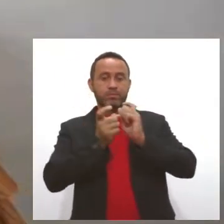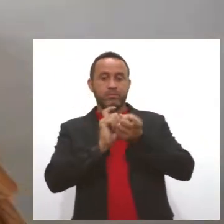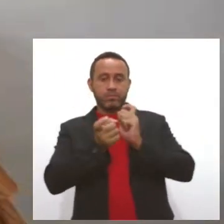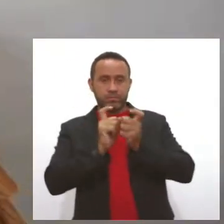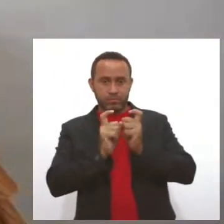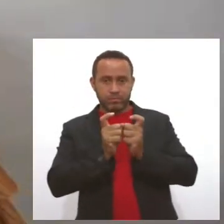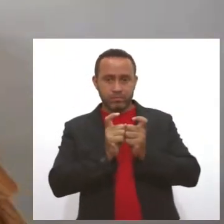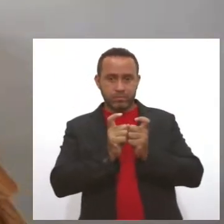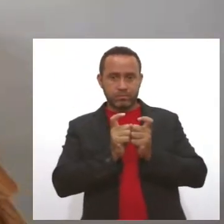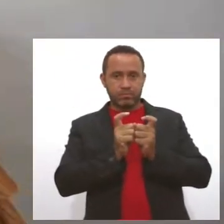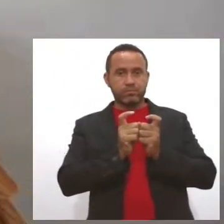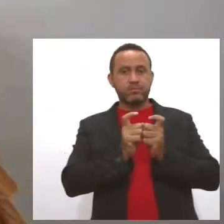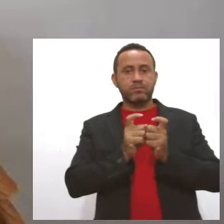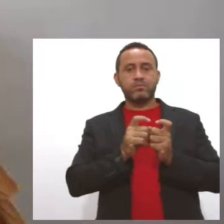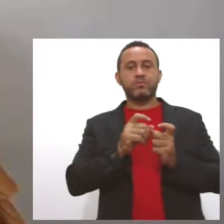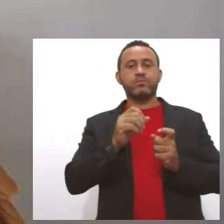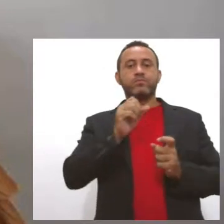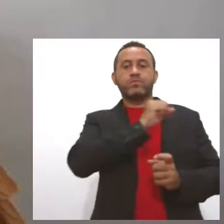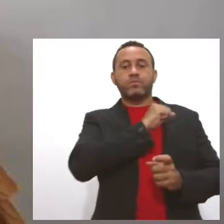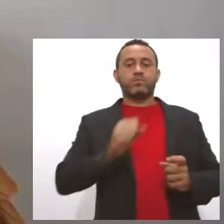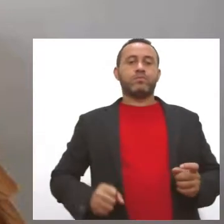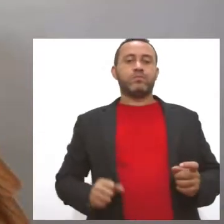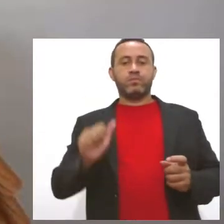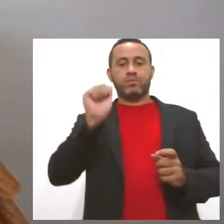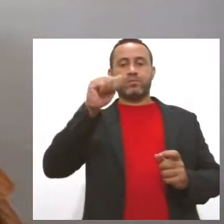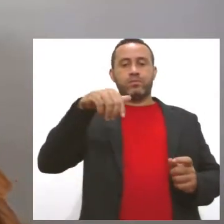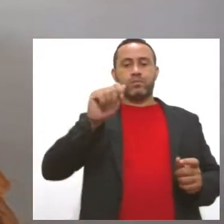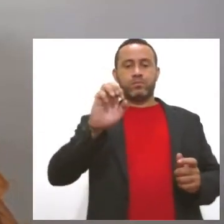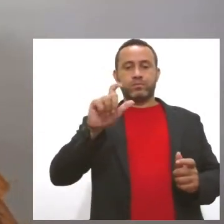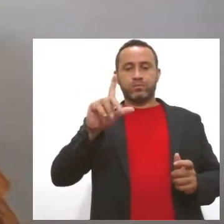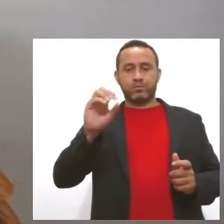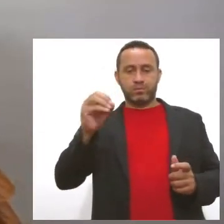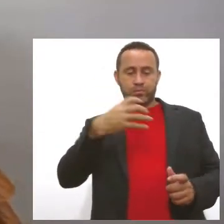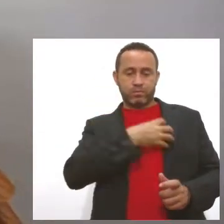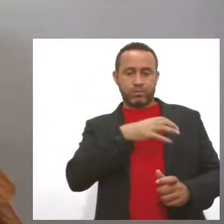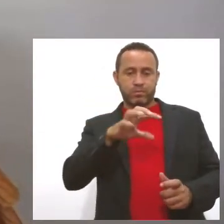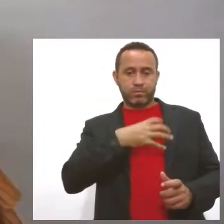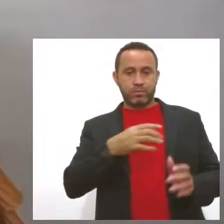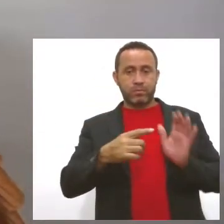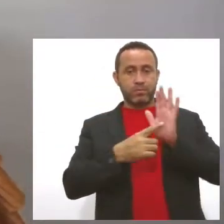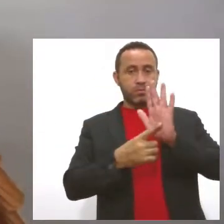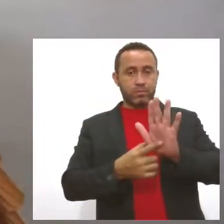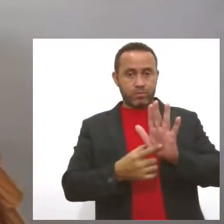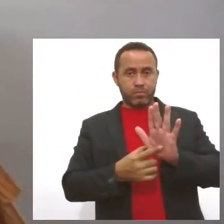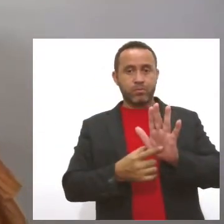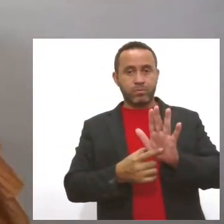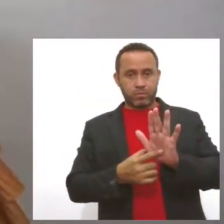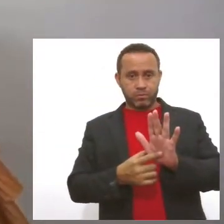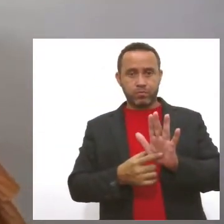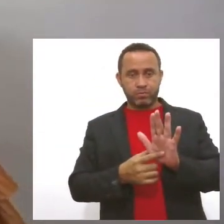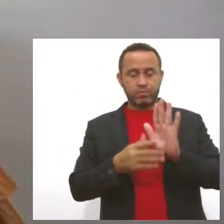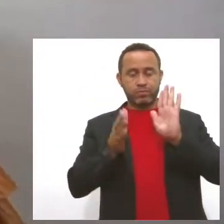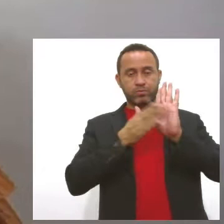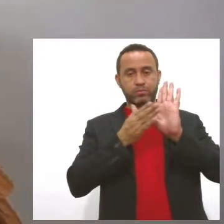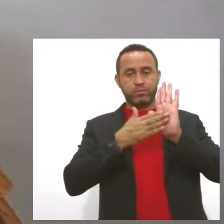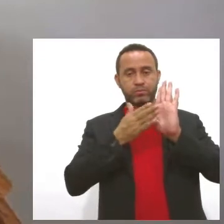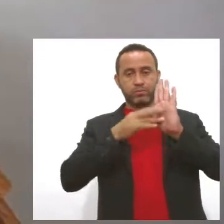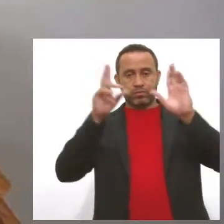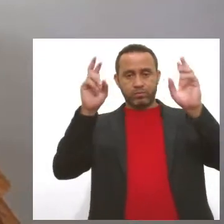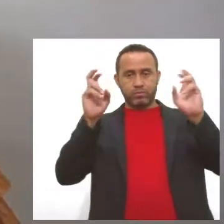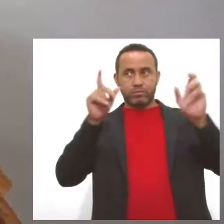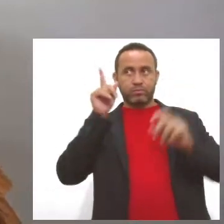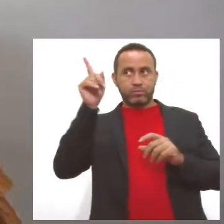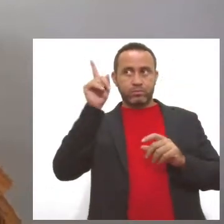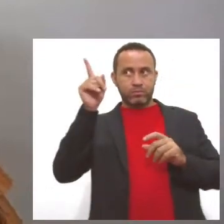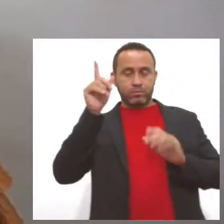Valquíria? Que o senador Ângelo Coronel, do PSD da Bahia, ele apresentou apenas, ainda não foi colocado em pauta no Senado, ele apresentou um